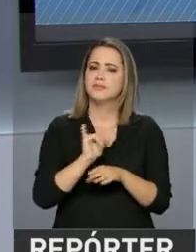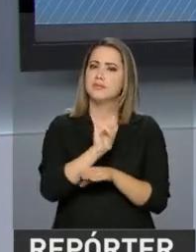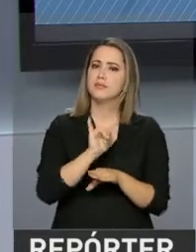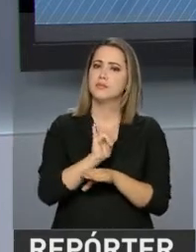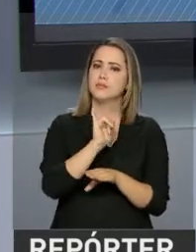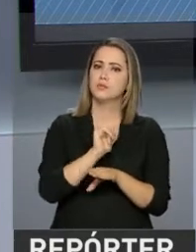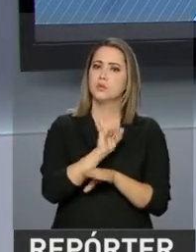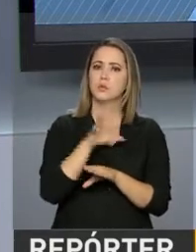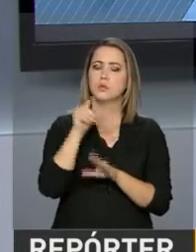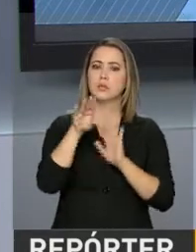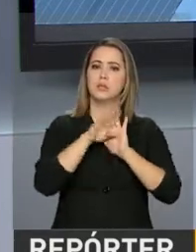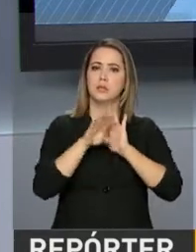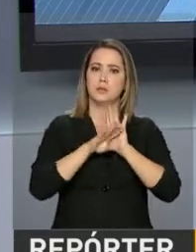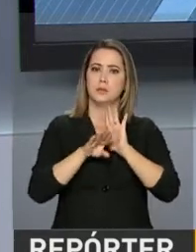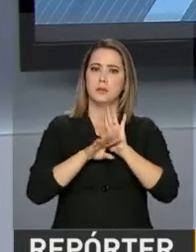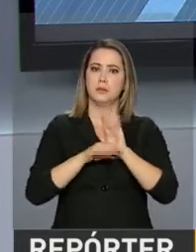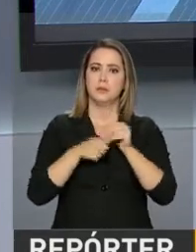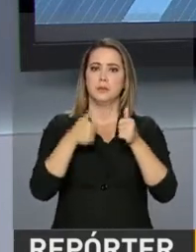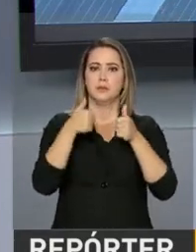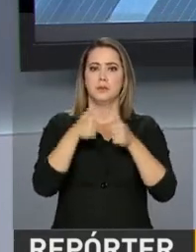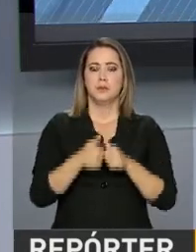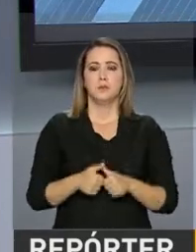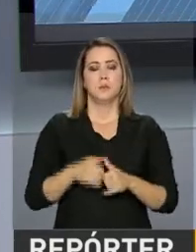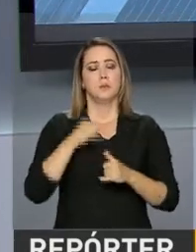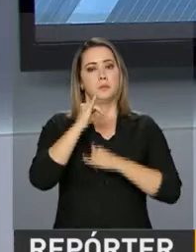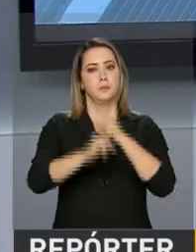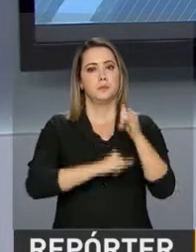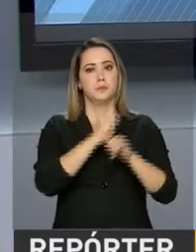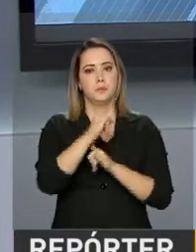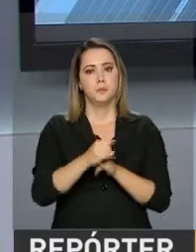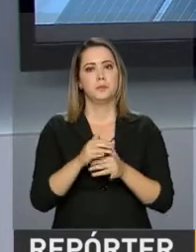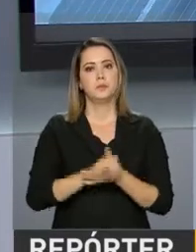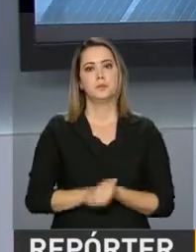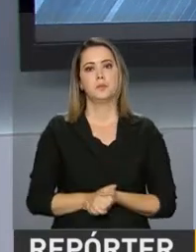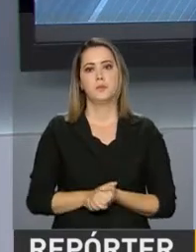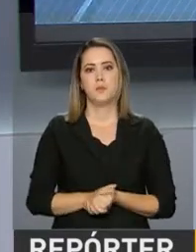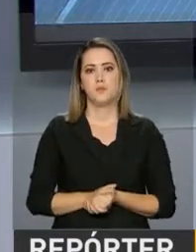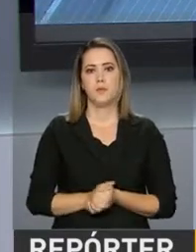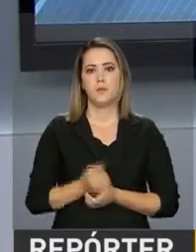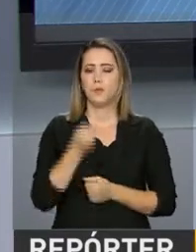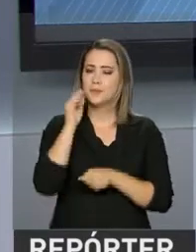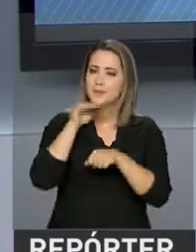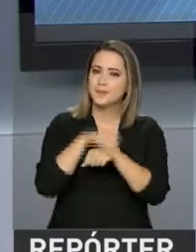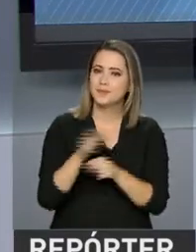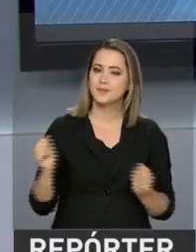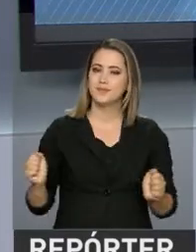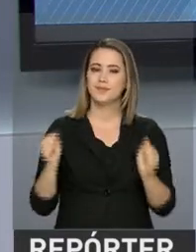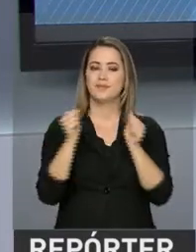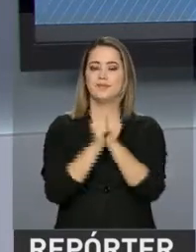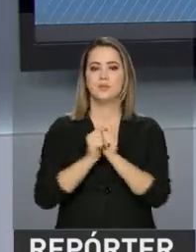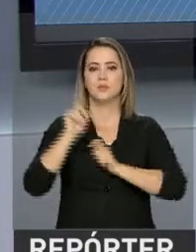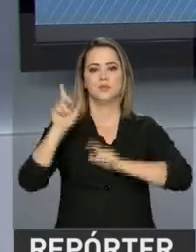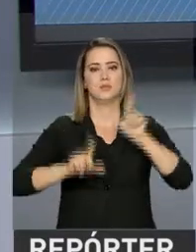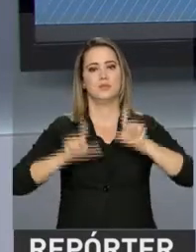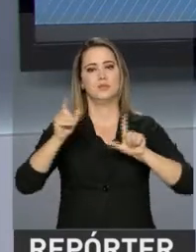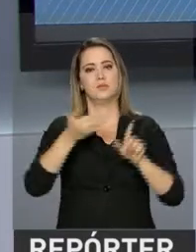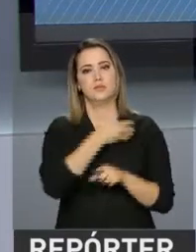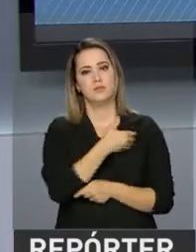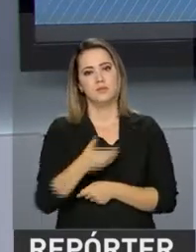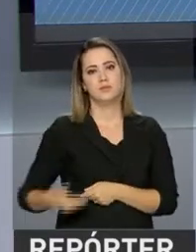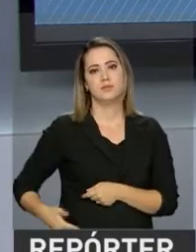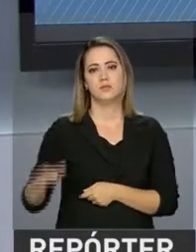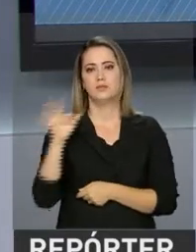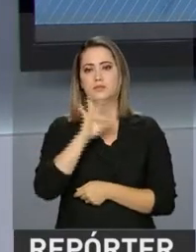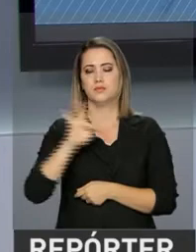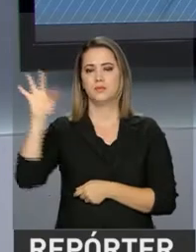reportagens no YouTube. Toda a programação também está em nossa página na internet. Uma boa noite para você. Continue com a gente aqui na